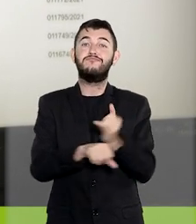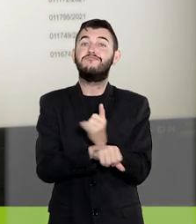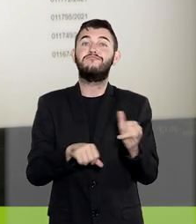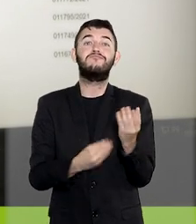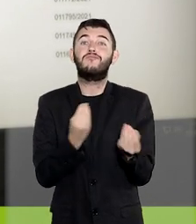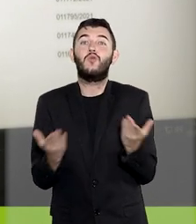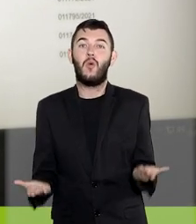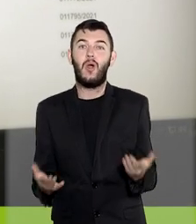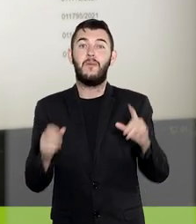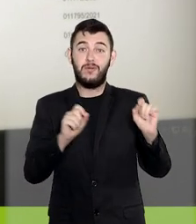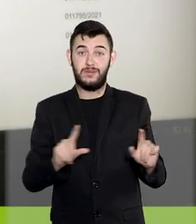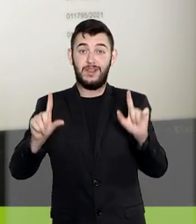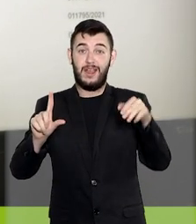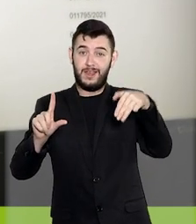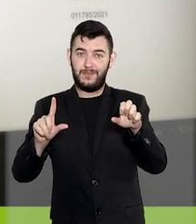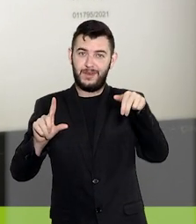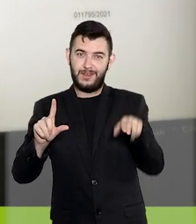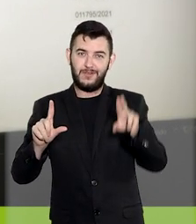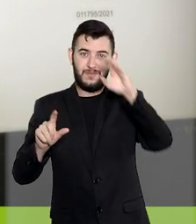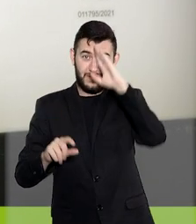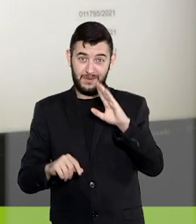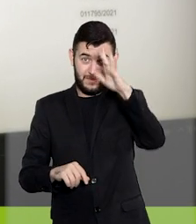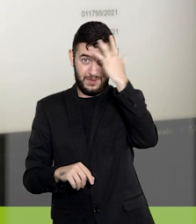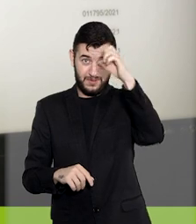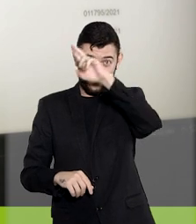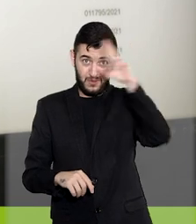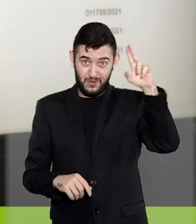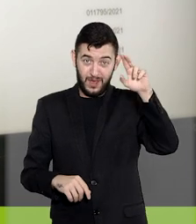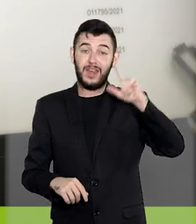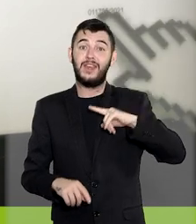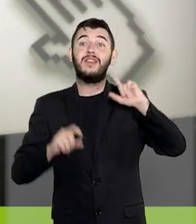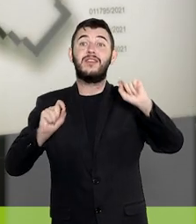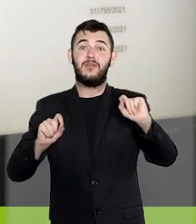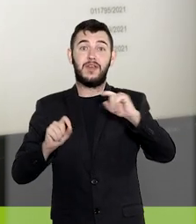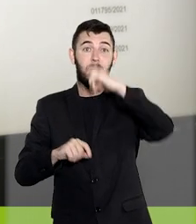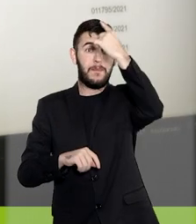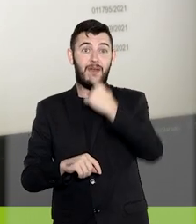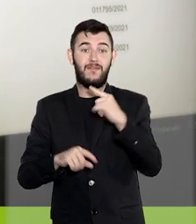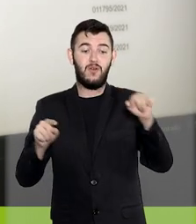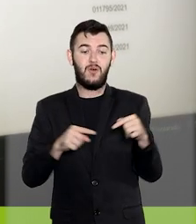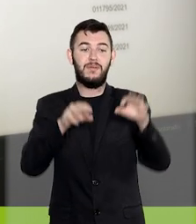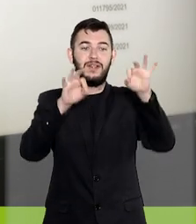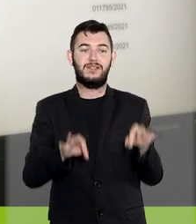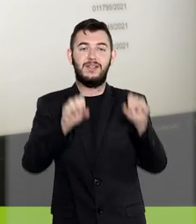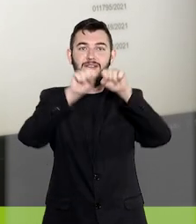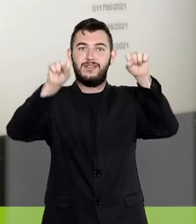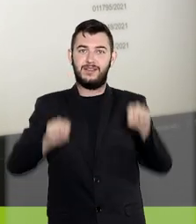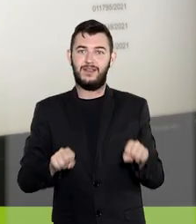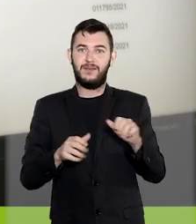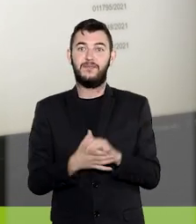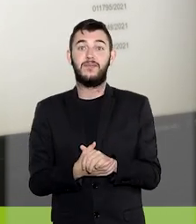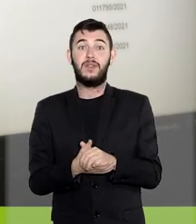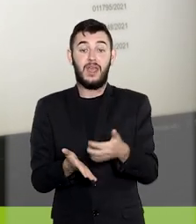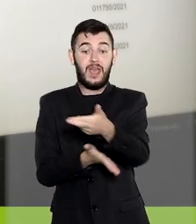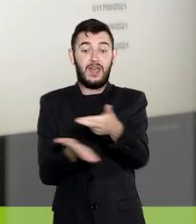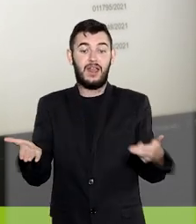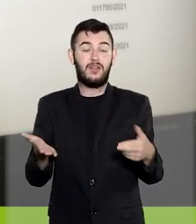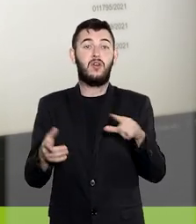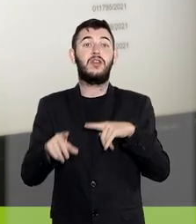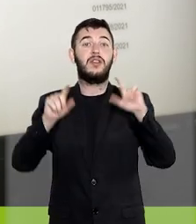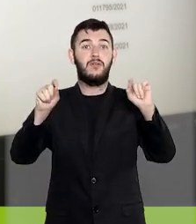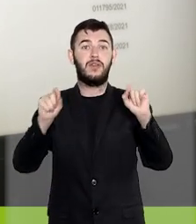pode ser acessado no menu principal por usuários que tenham perfil específico no sistema. Na opção Relatórios,